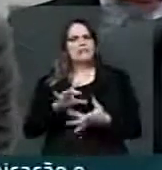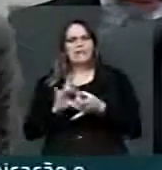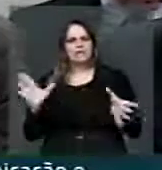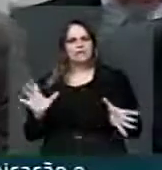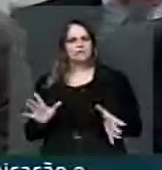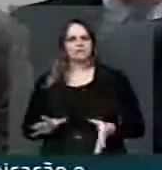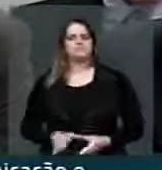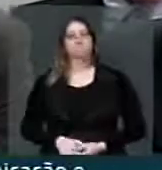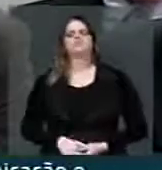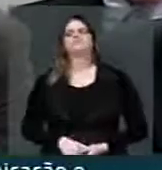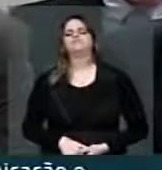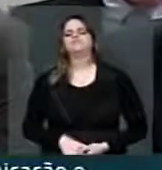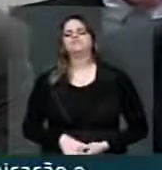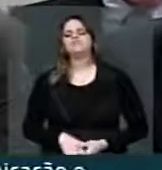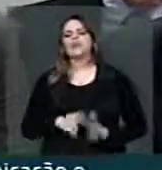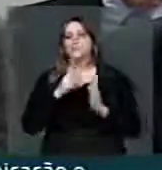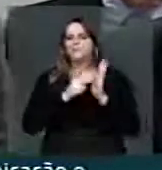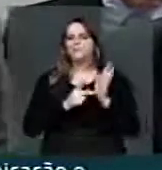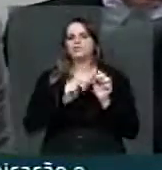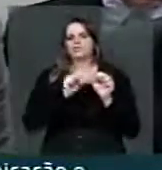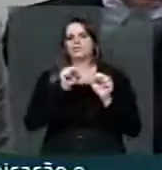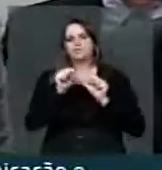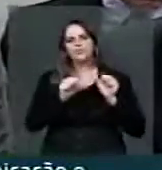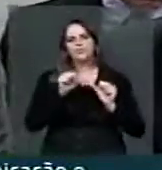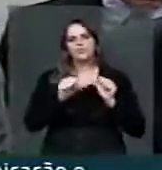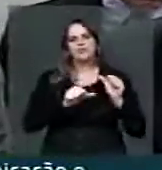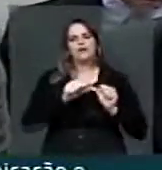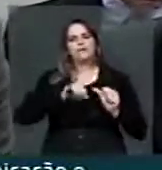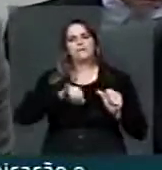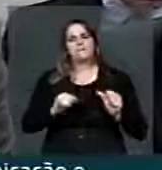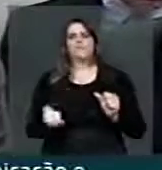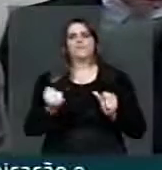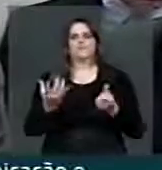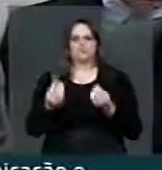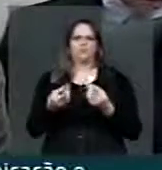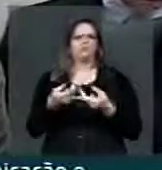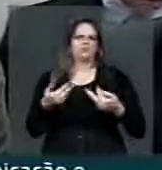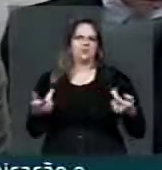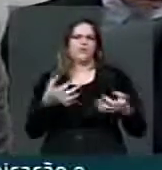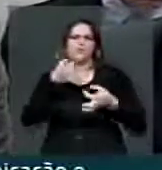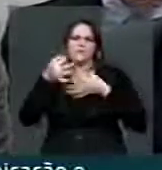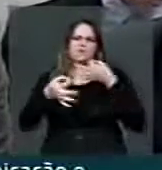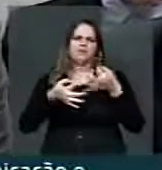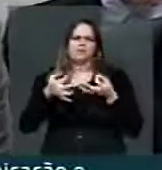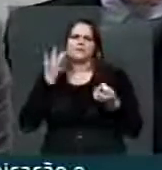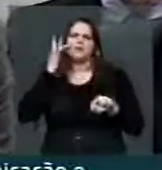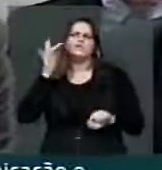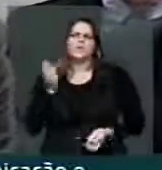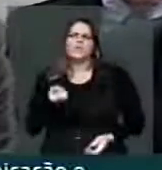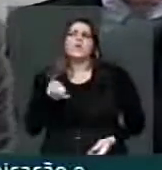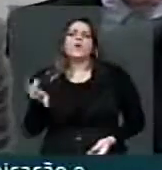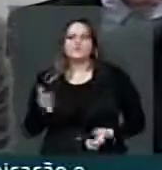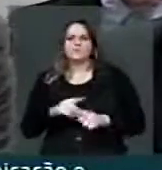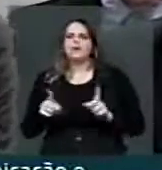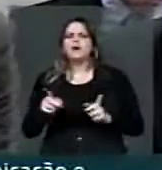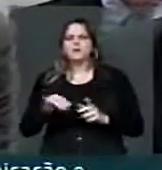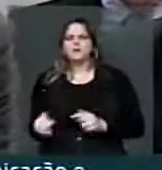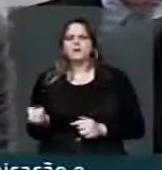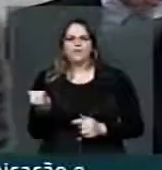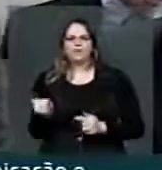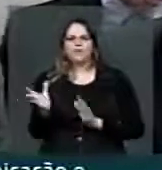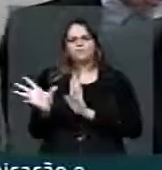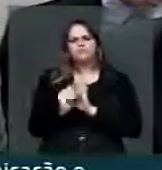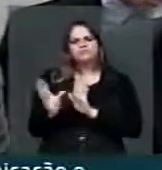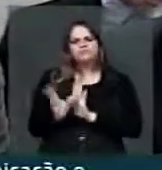Foi modificado, aproveitou boa parte dessas emendas, não saberia dizer quantas, mas muitas, e